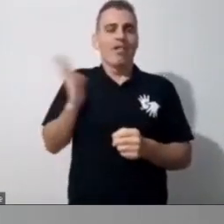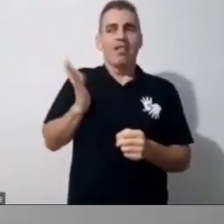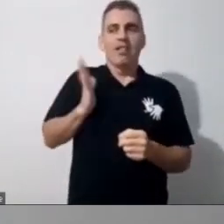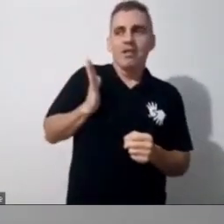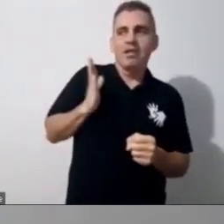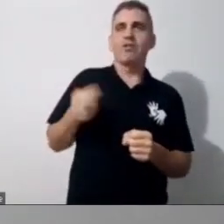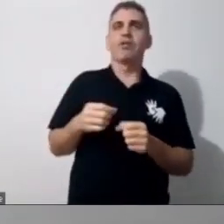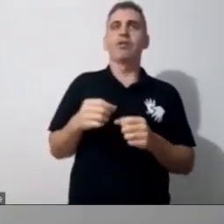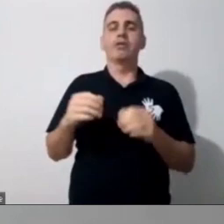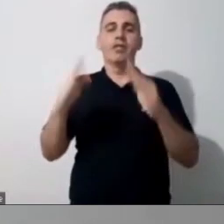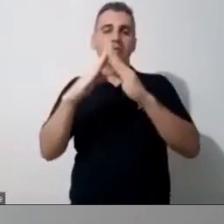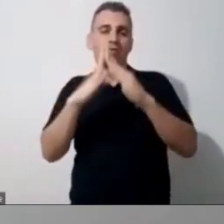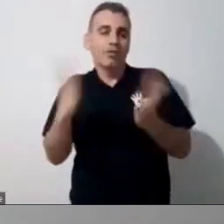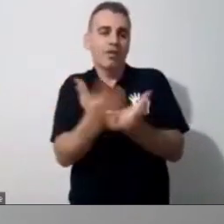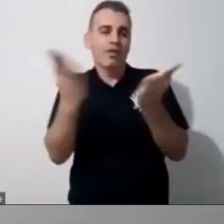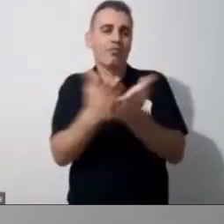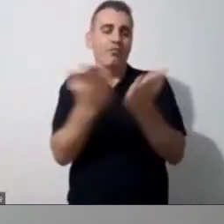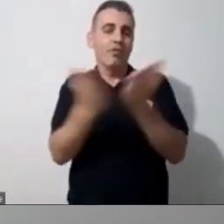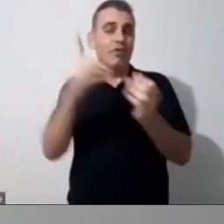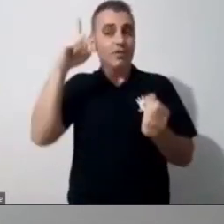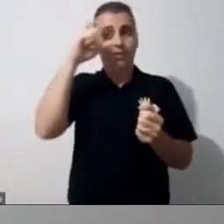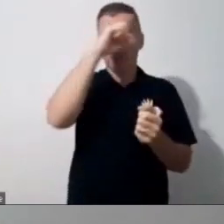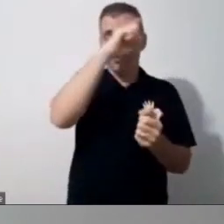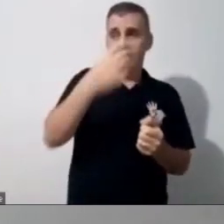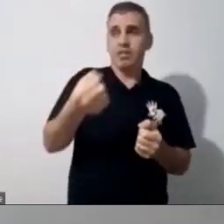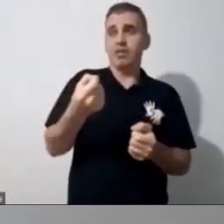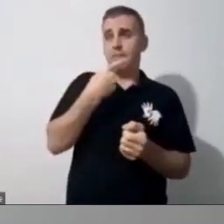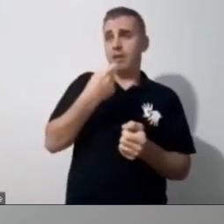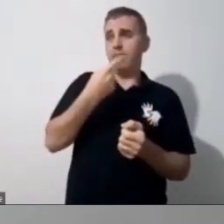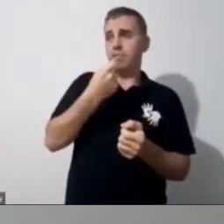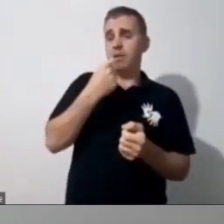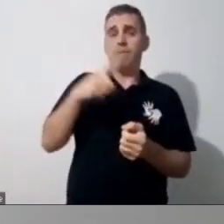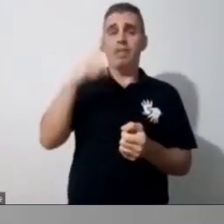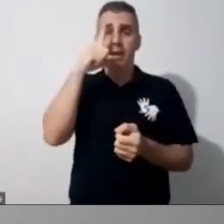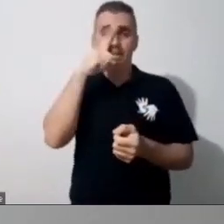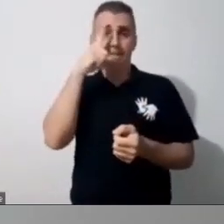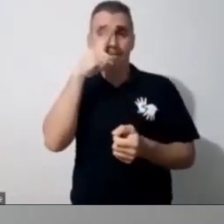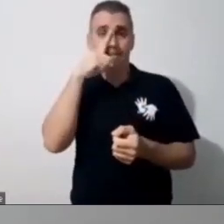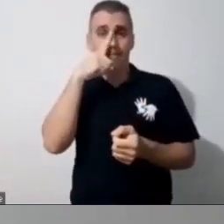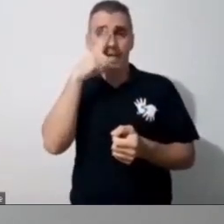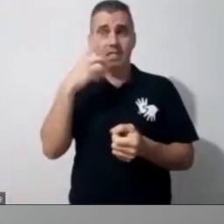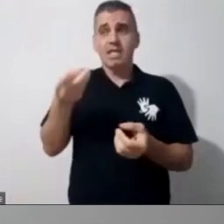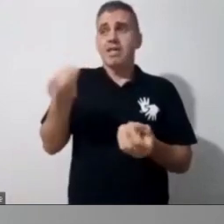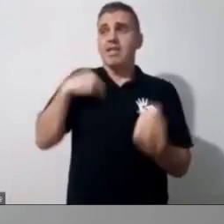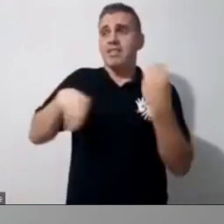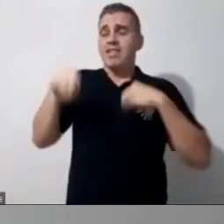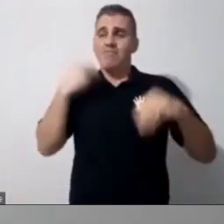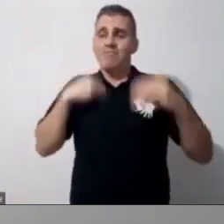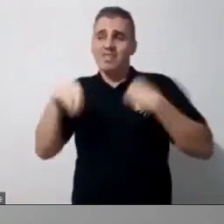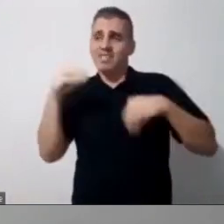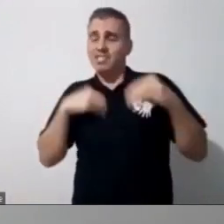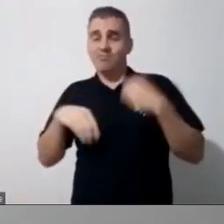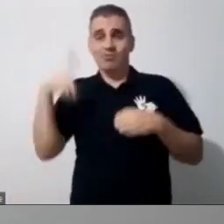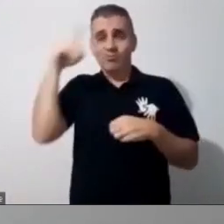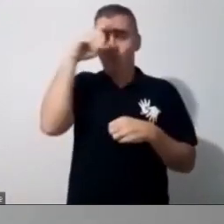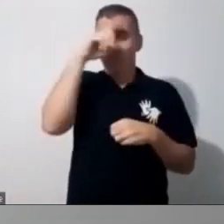da drogadição, das medicações de mães extremamente depressivas, e assim, então ele